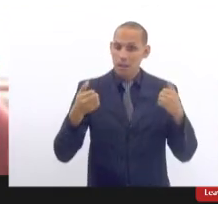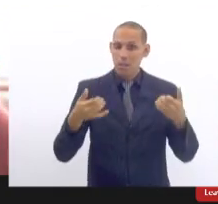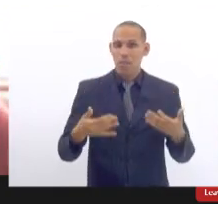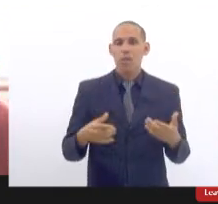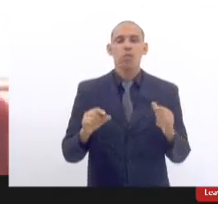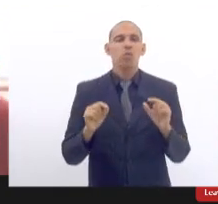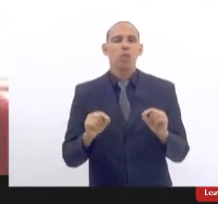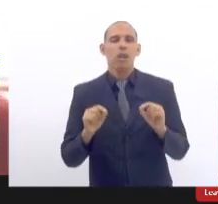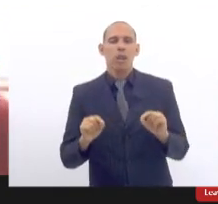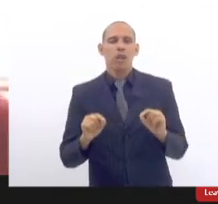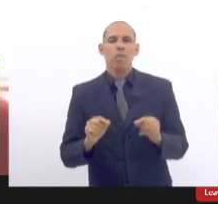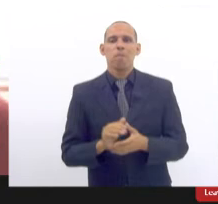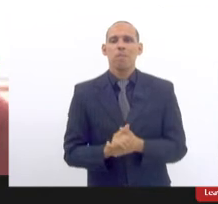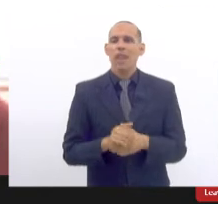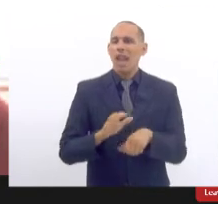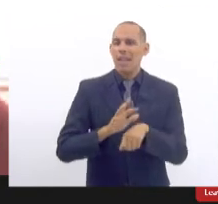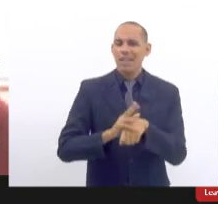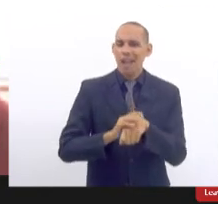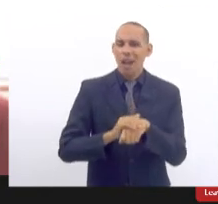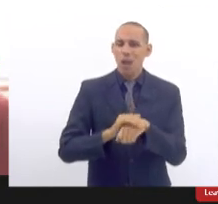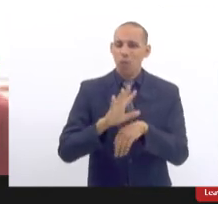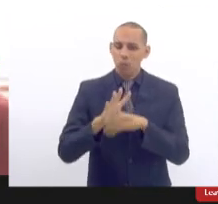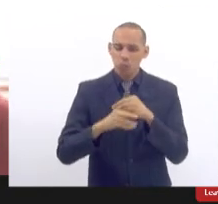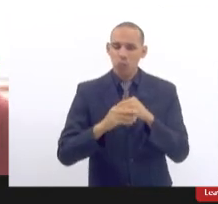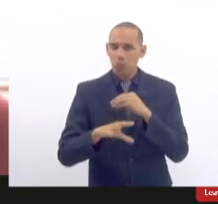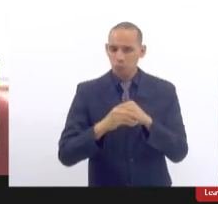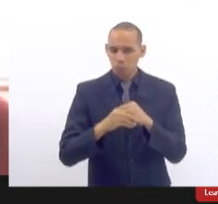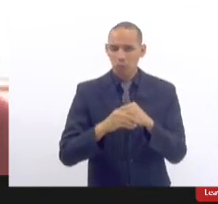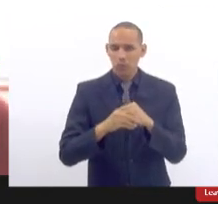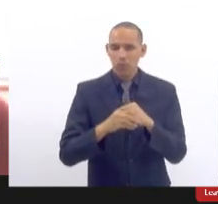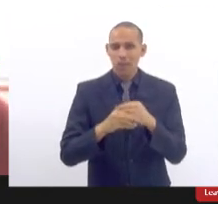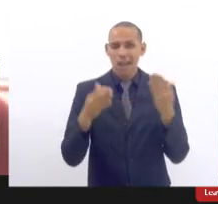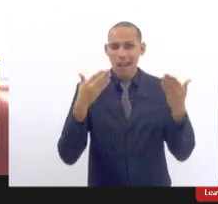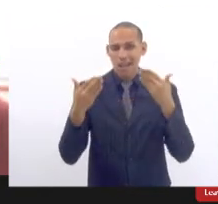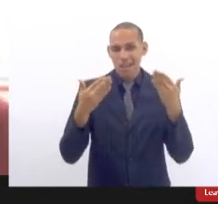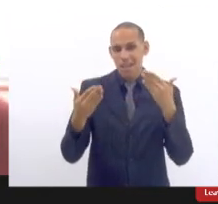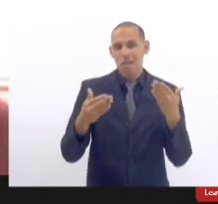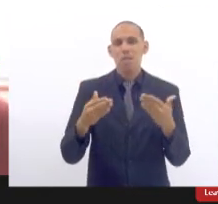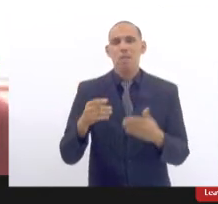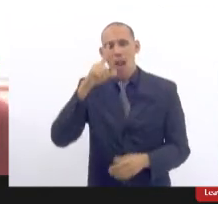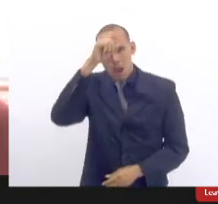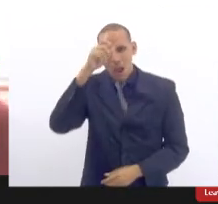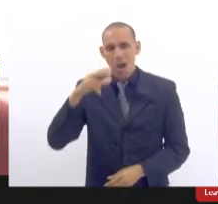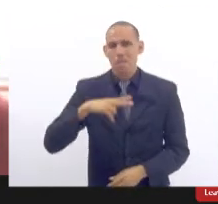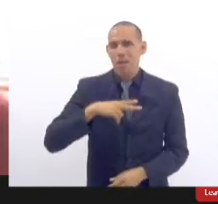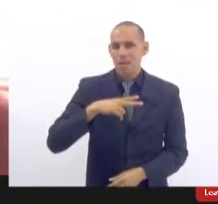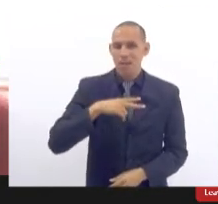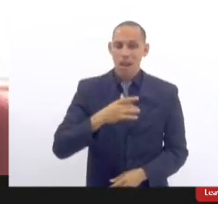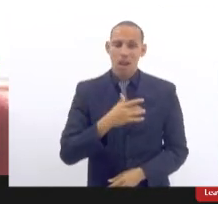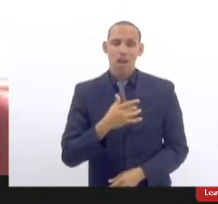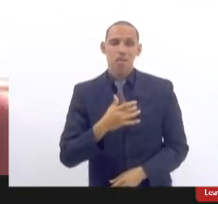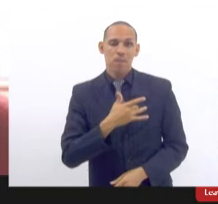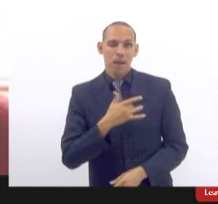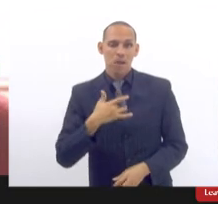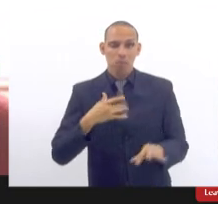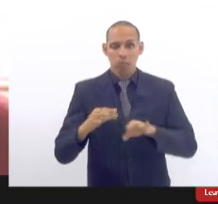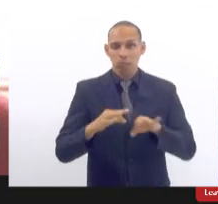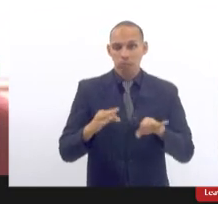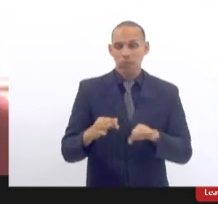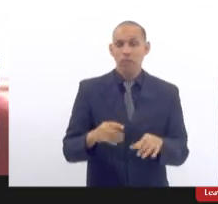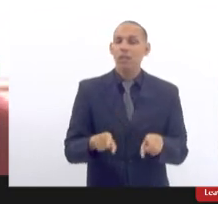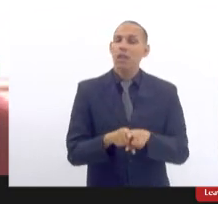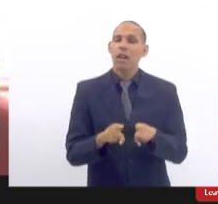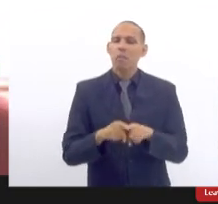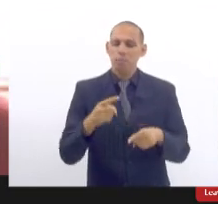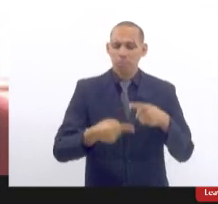saúde suplementar o atendimento inicial no hospital privado através do plano de saúde e nem pode ser